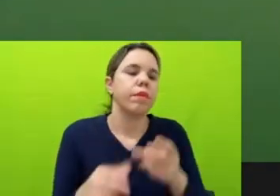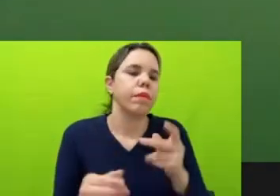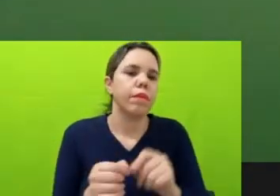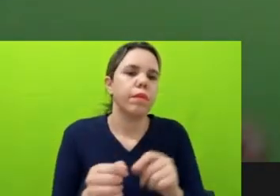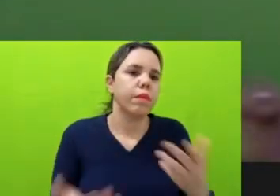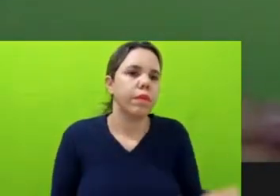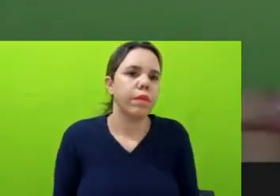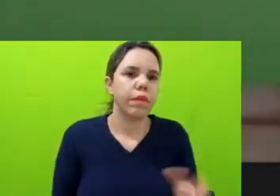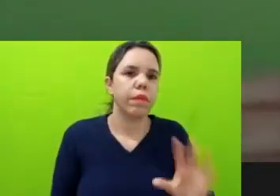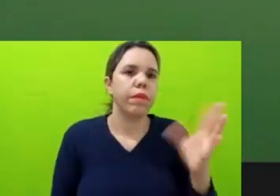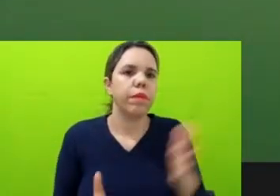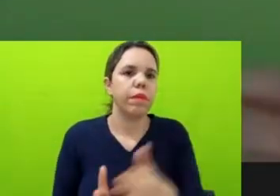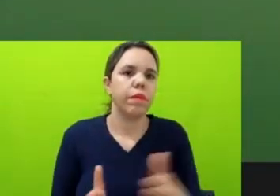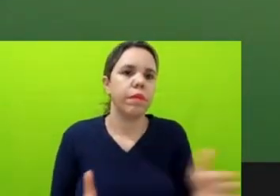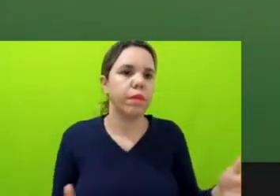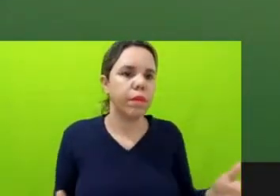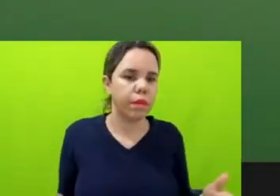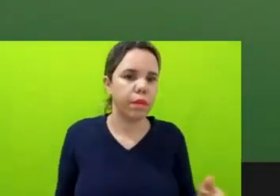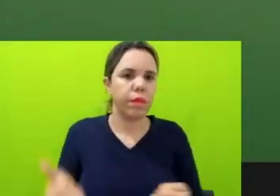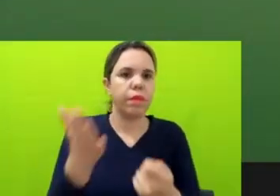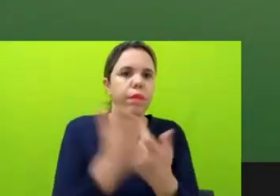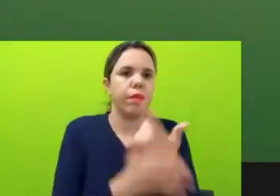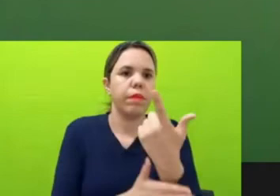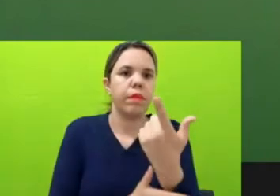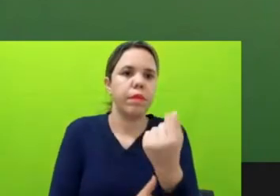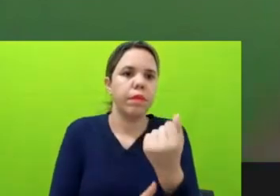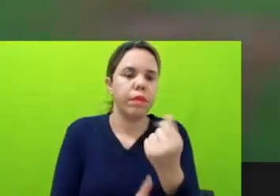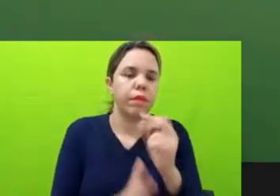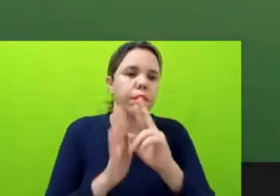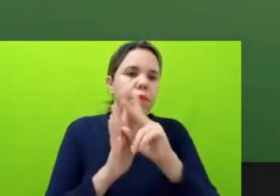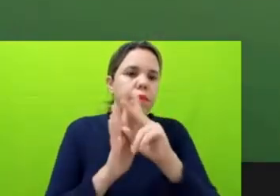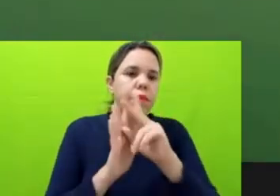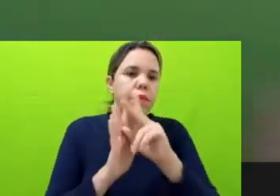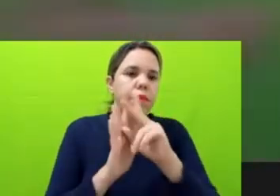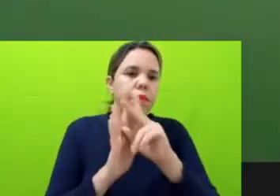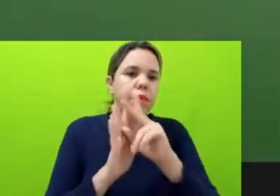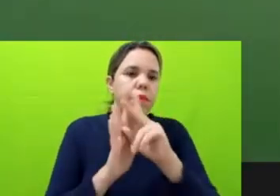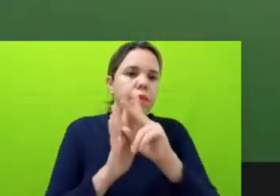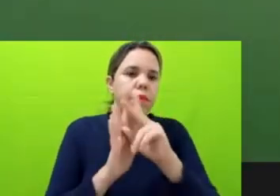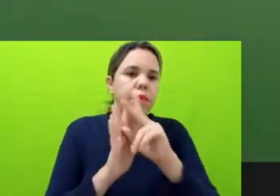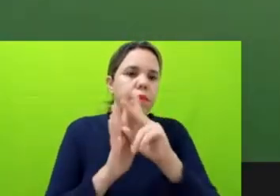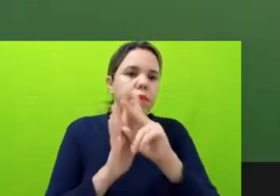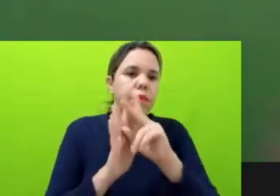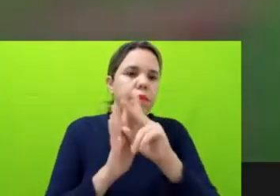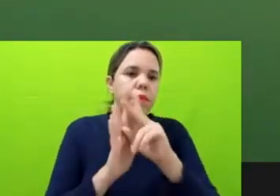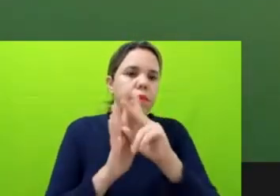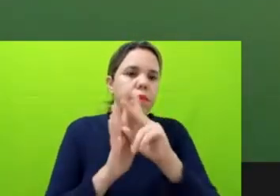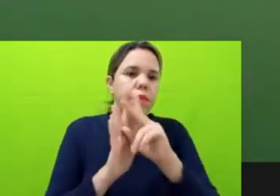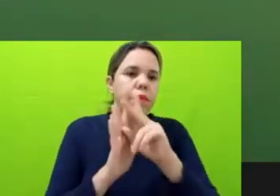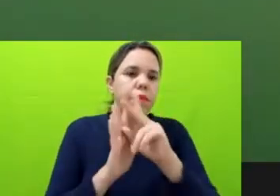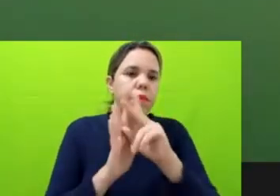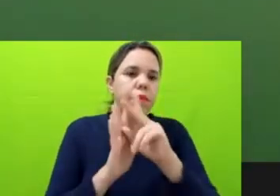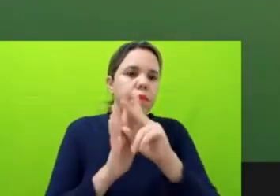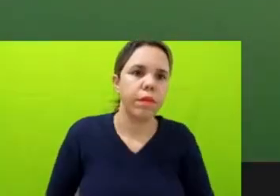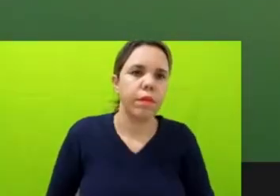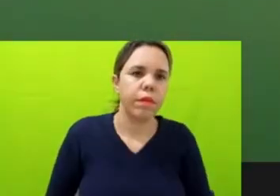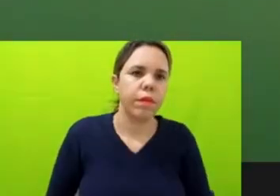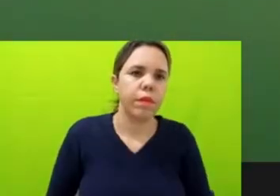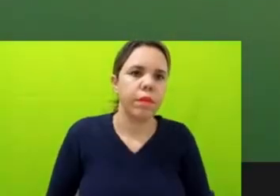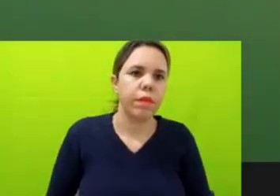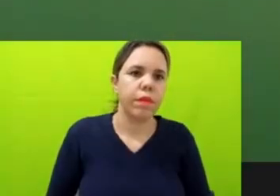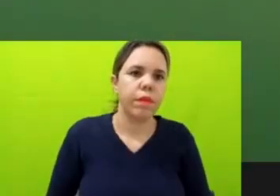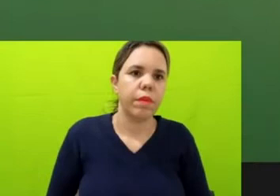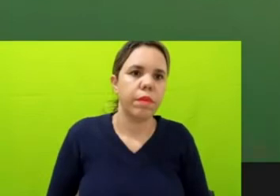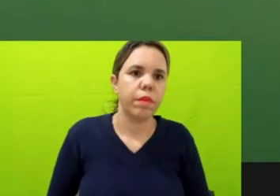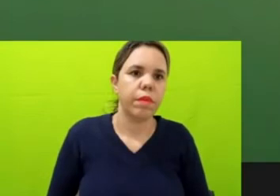pagou vários anúncios na imprensa de Manaus, dizendo que eles abasteciam a cidade, que um milhão de pessoas em Manaus tinham